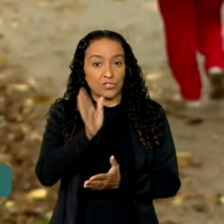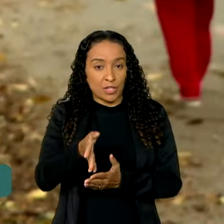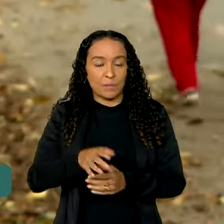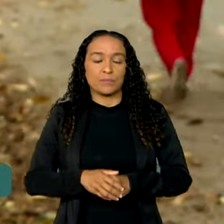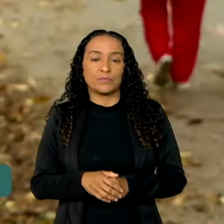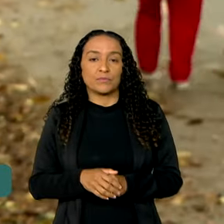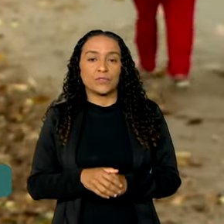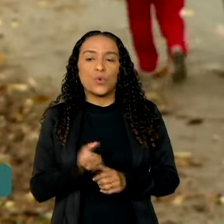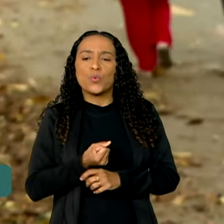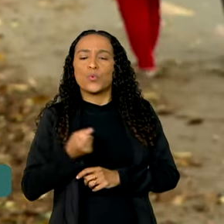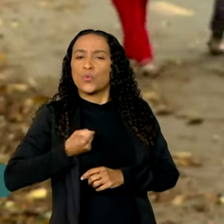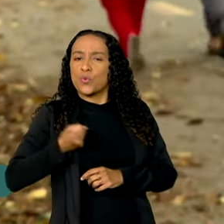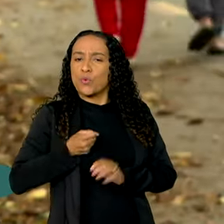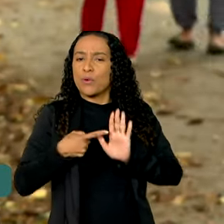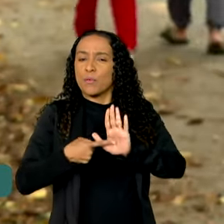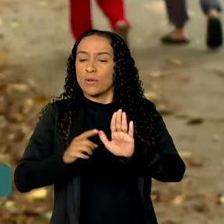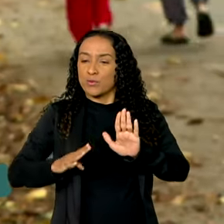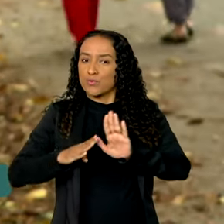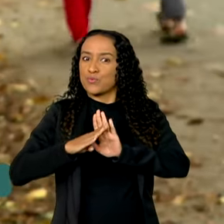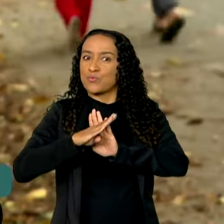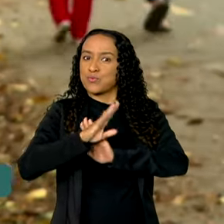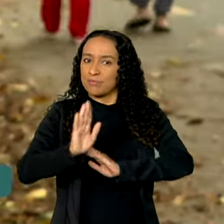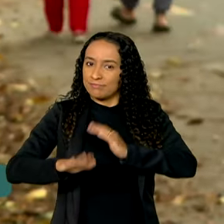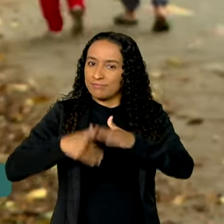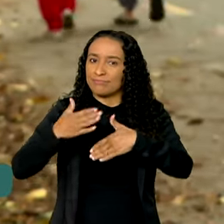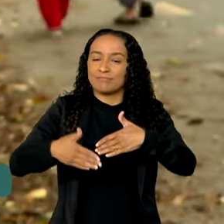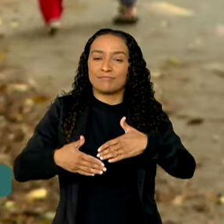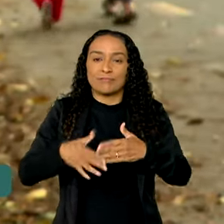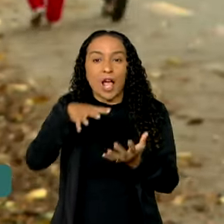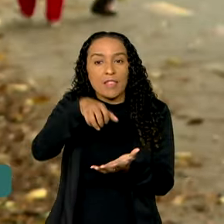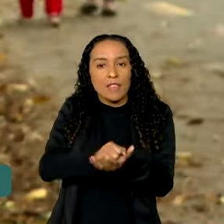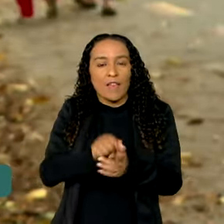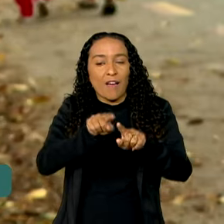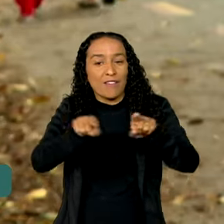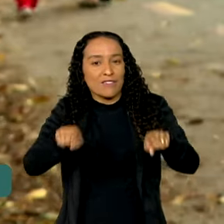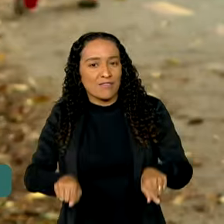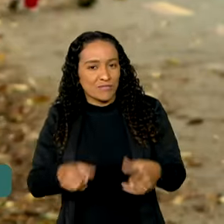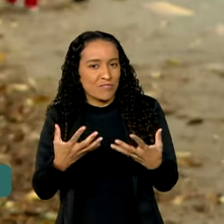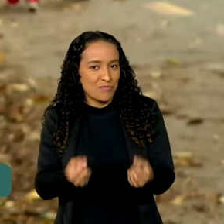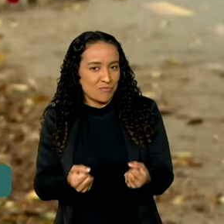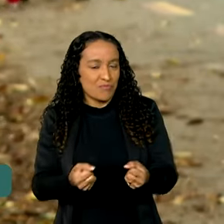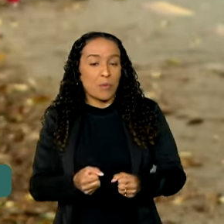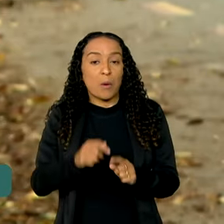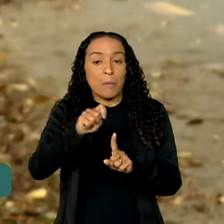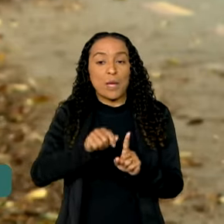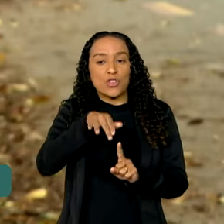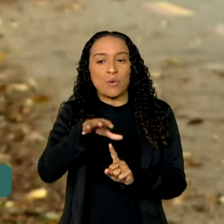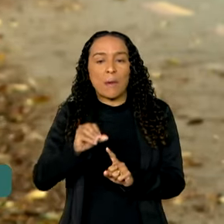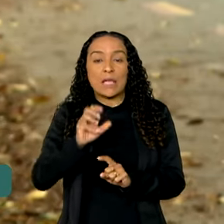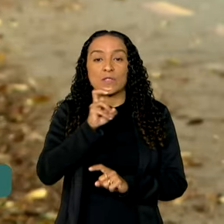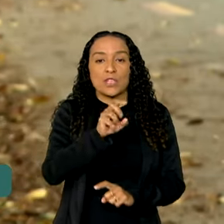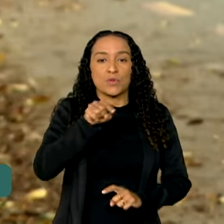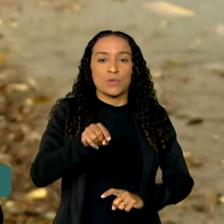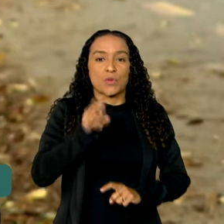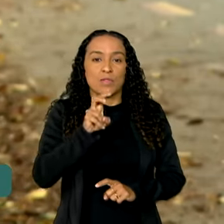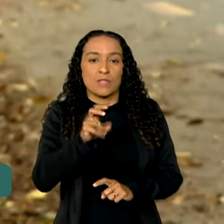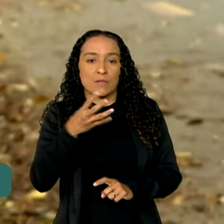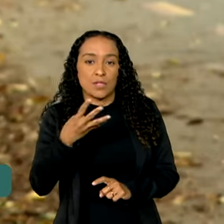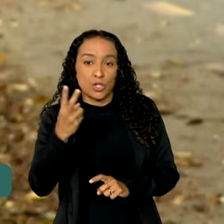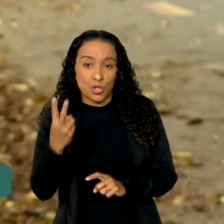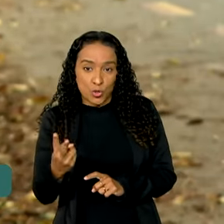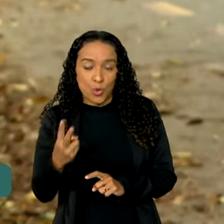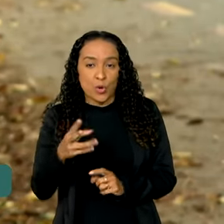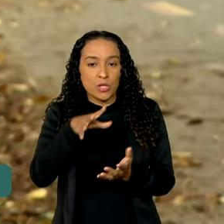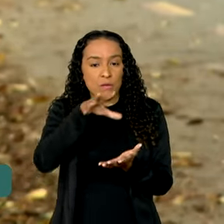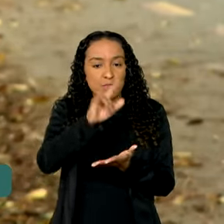Os números mostram um crescimento significativo da adesão a esse serviço. Em maio, foram 5.542